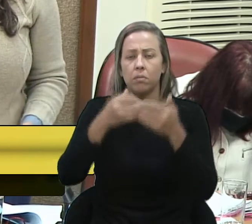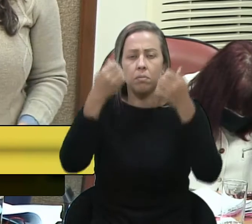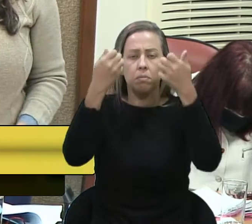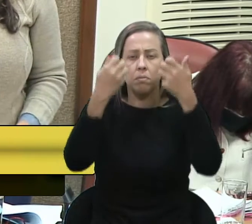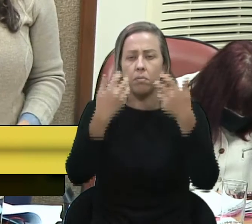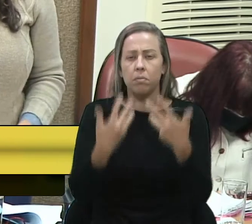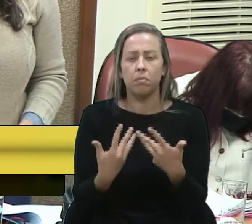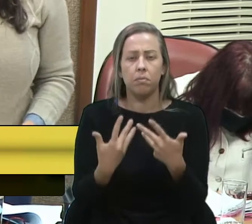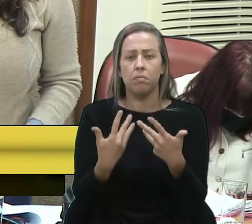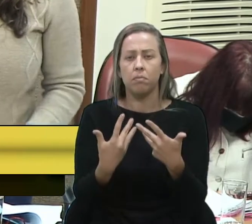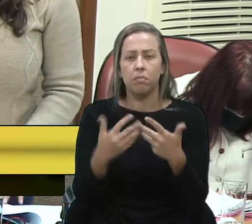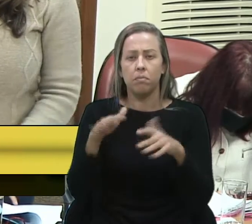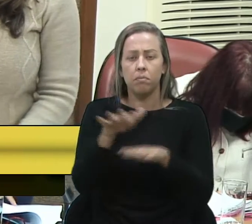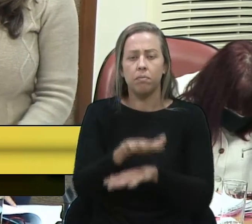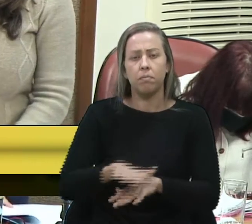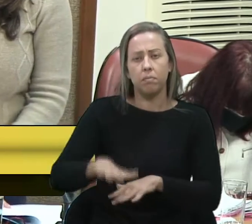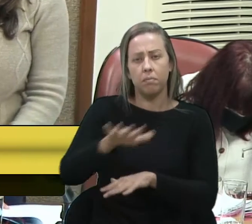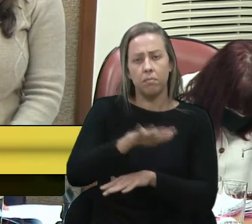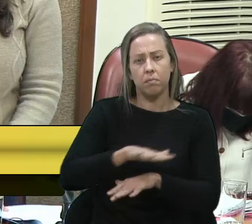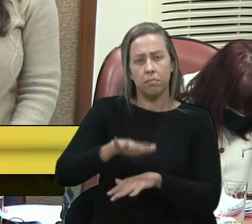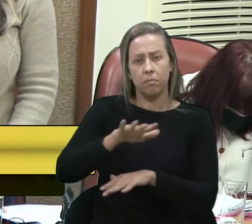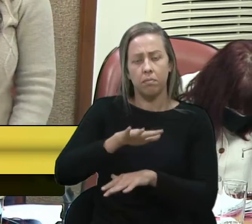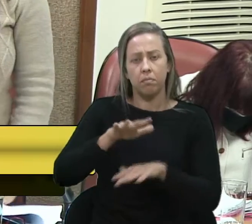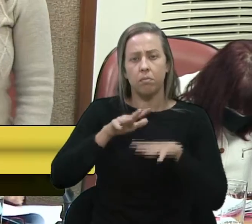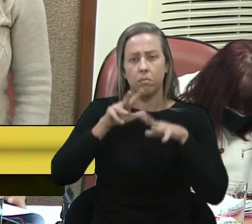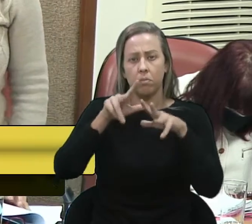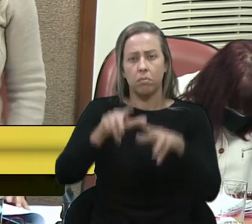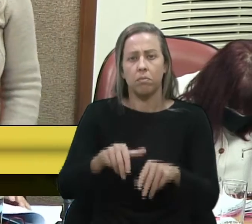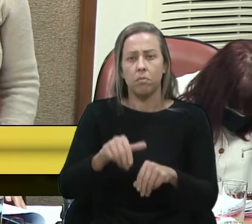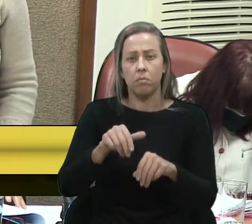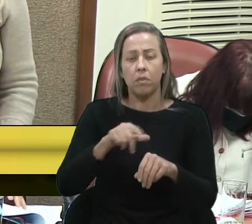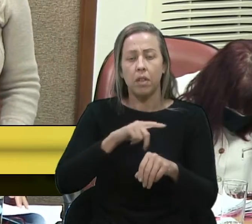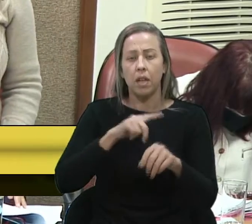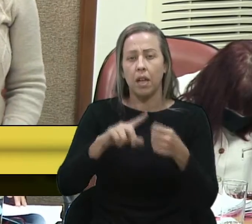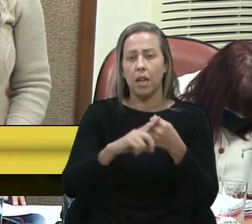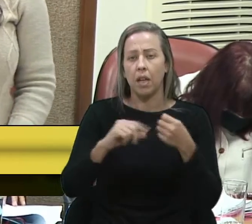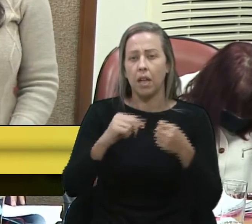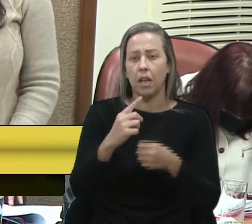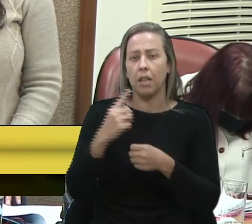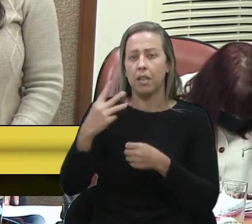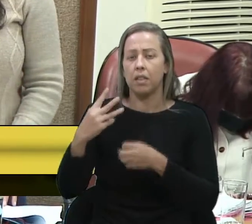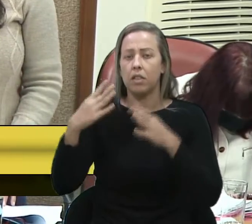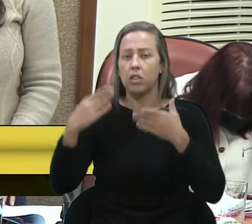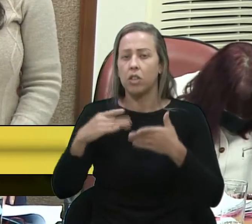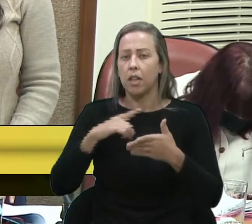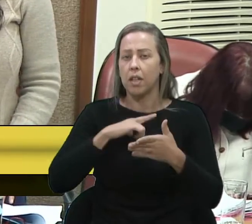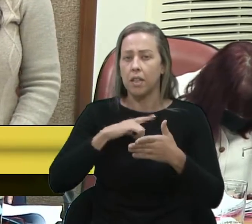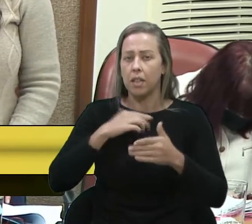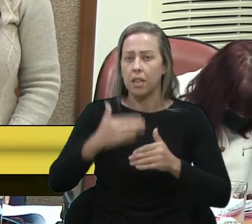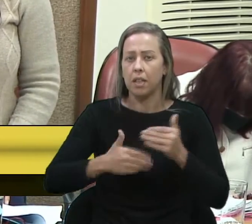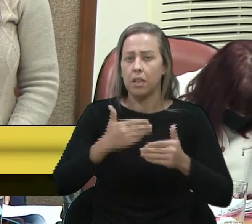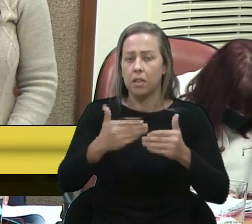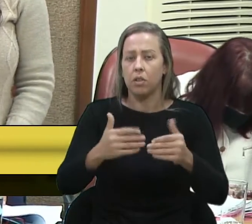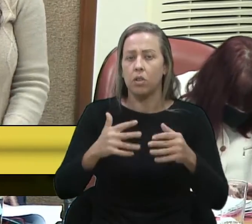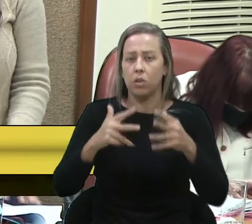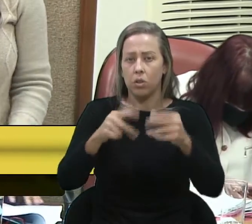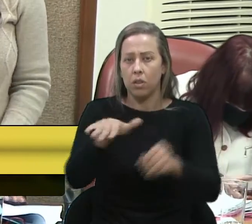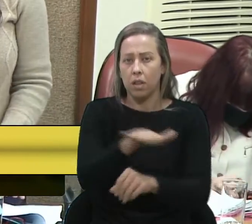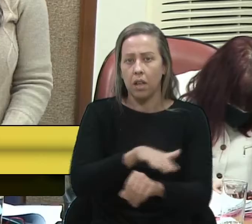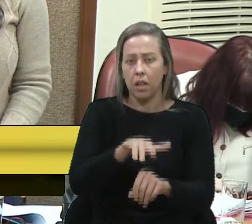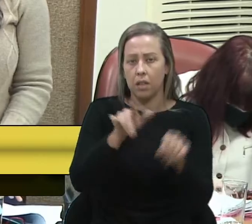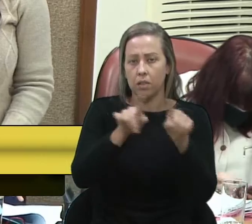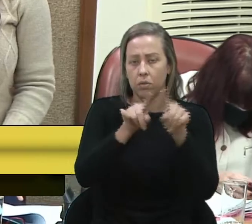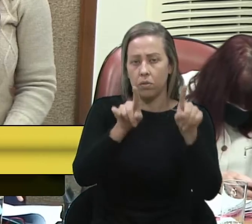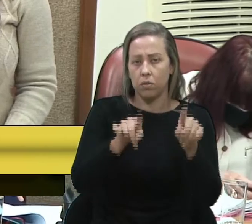mesmo na súmula vinculante 13, que já há algum tempo já vigora em todo o serviço público. Então ele